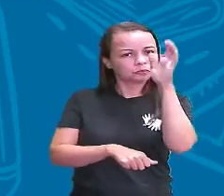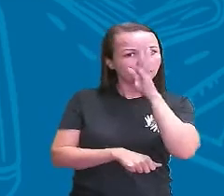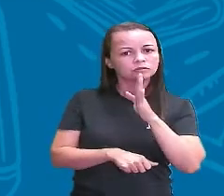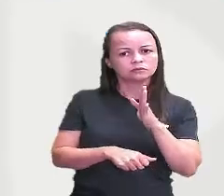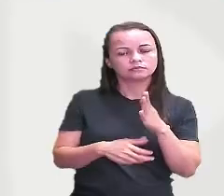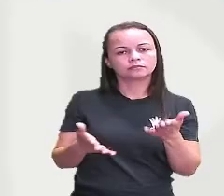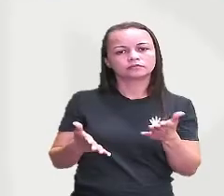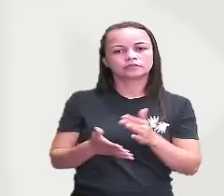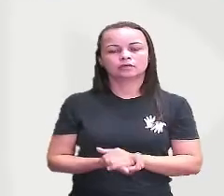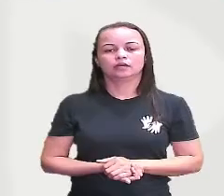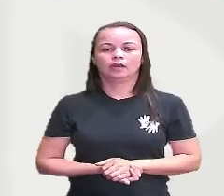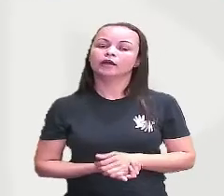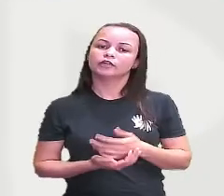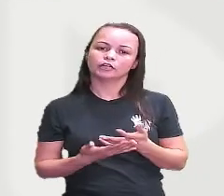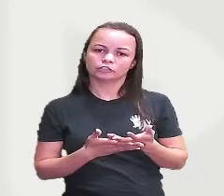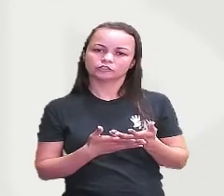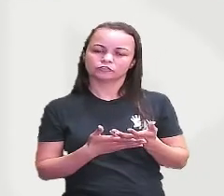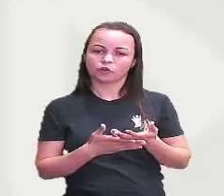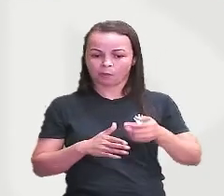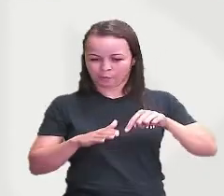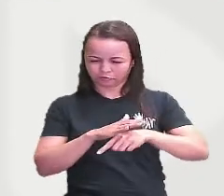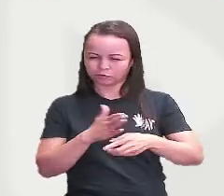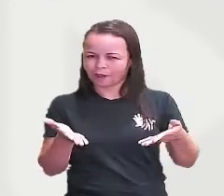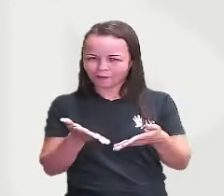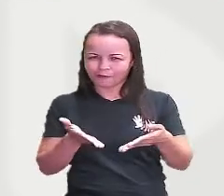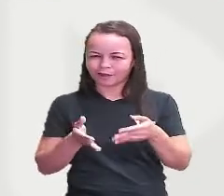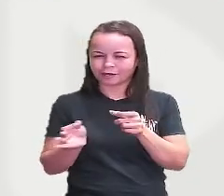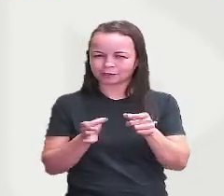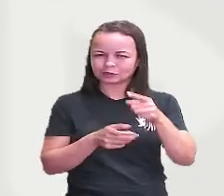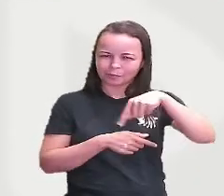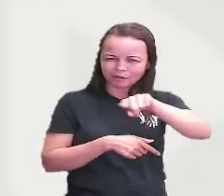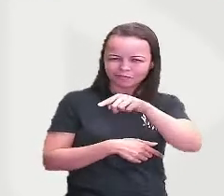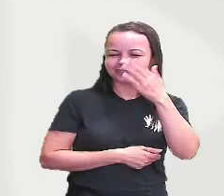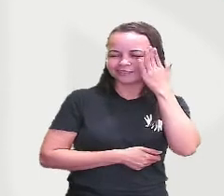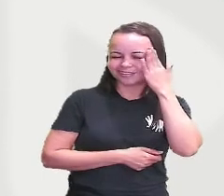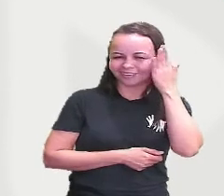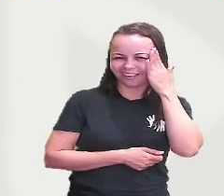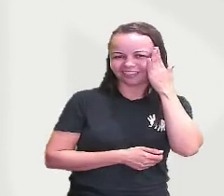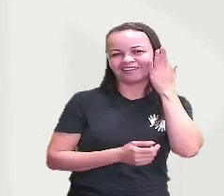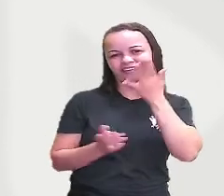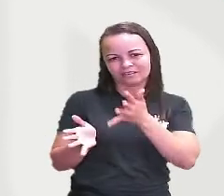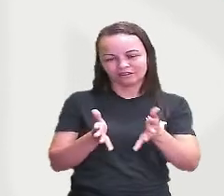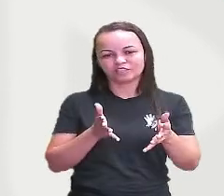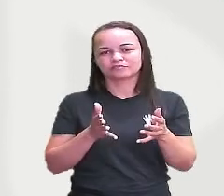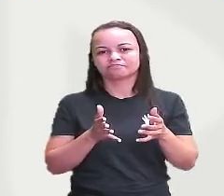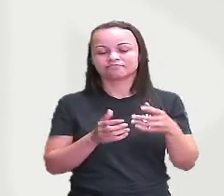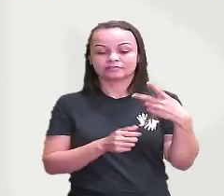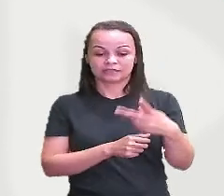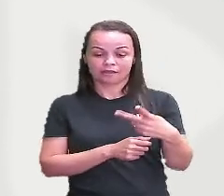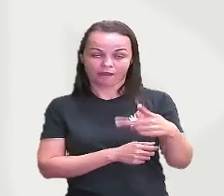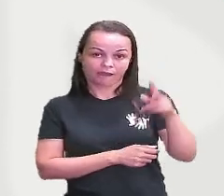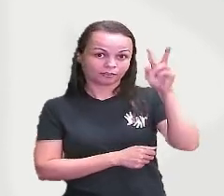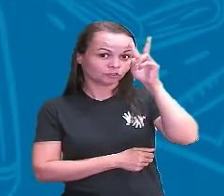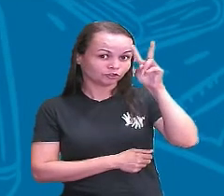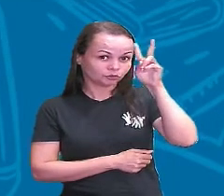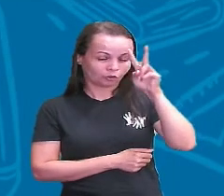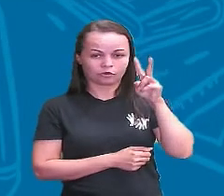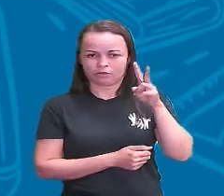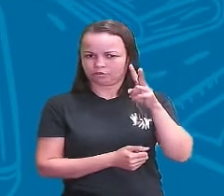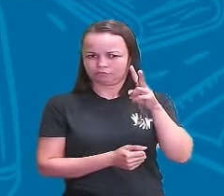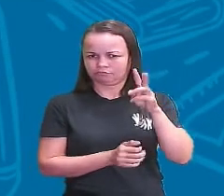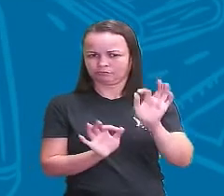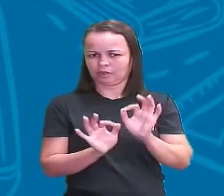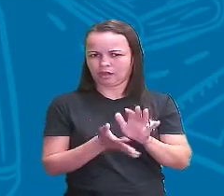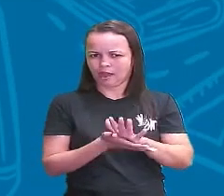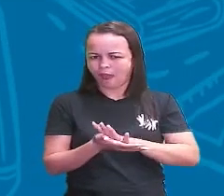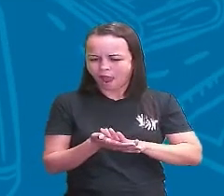a gente vai ver, eu não vou me aprofundar agora não mas é só para vocês compreenderem que na história, nada acontece